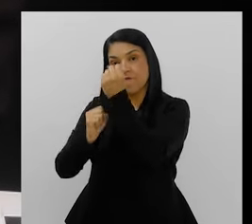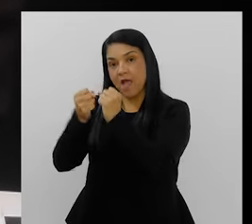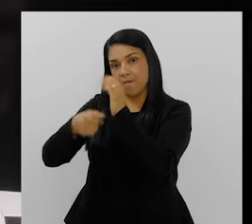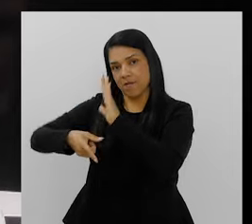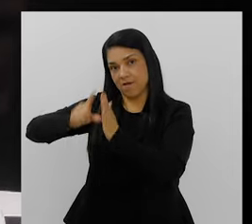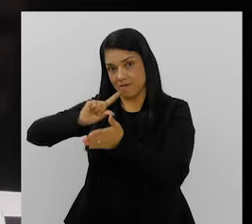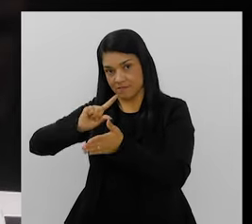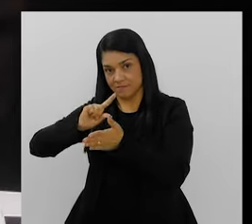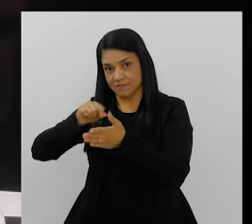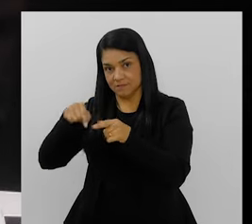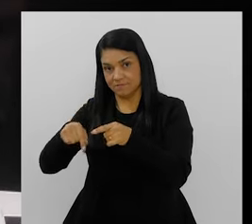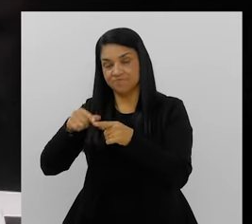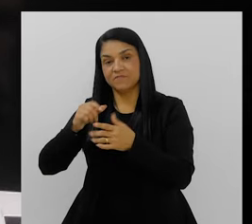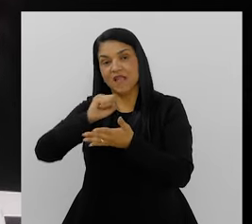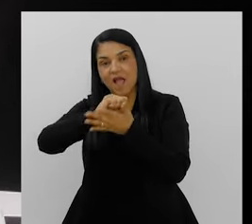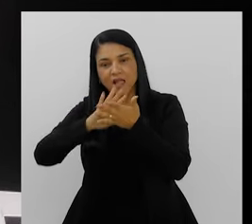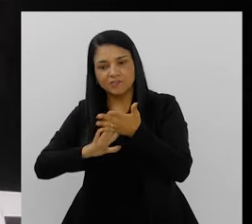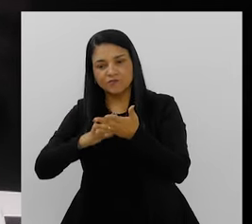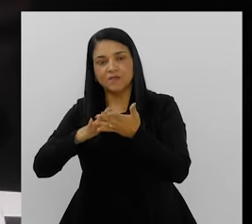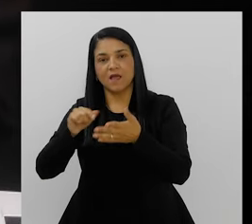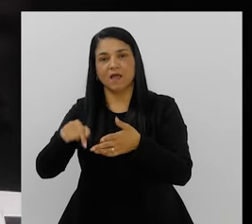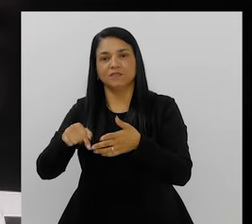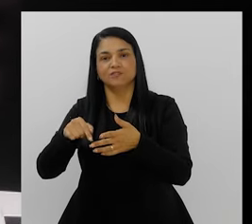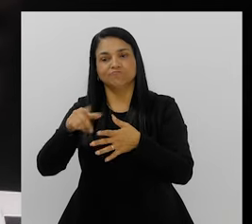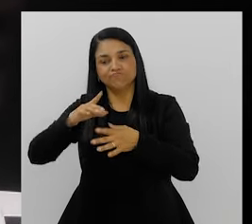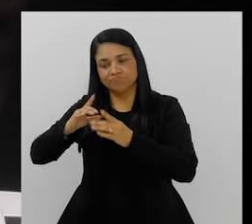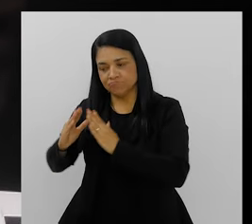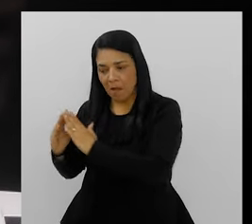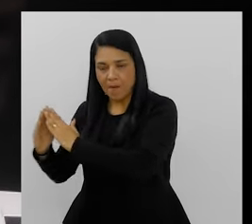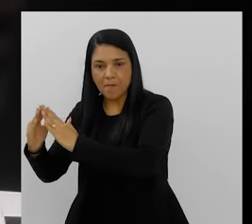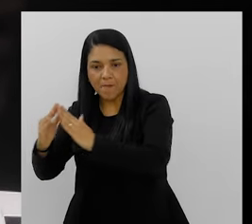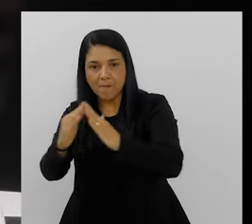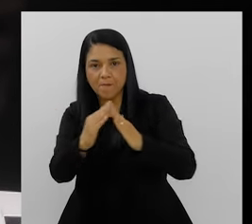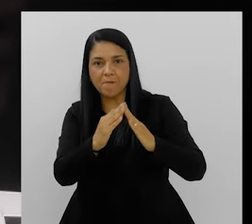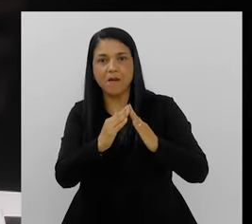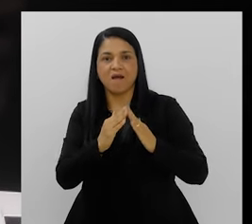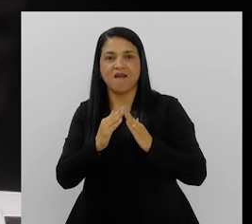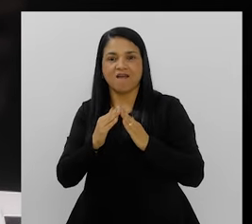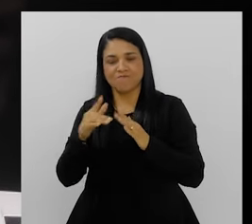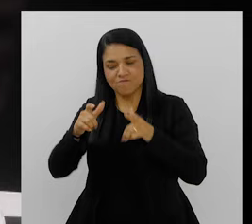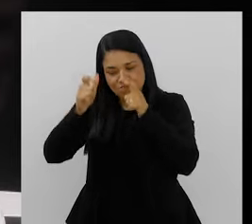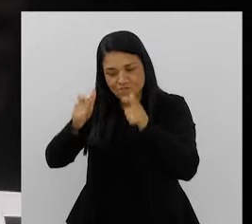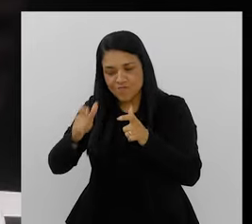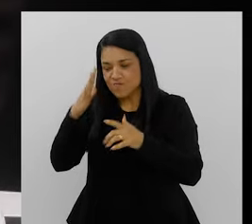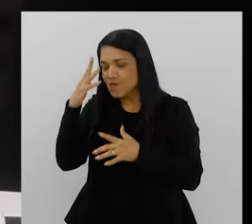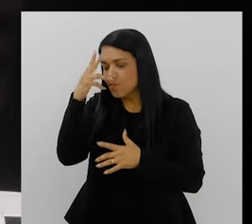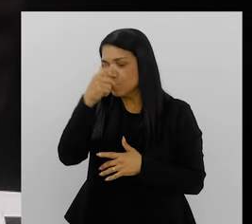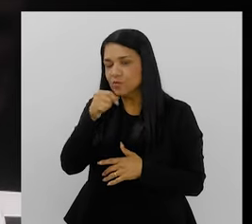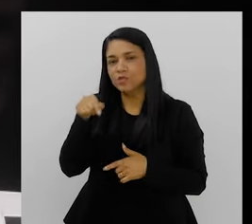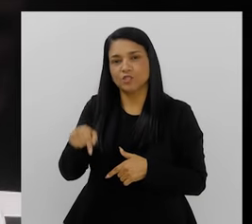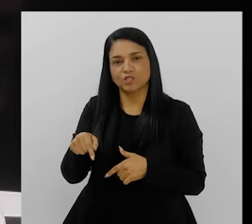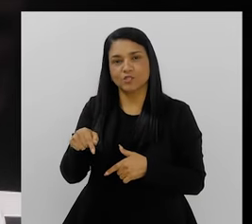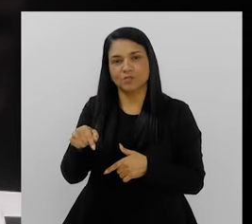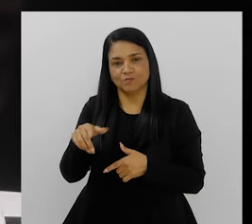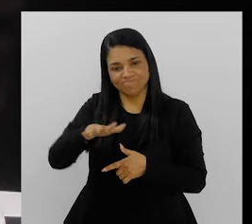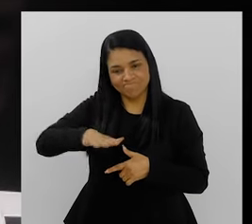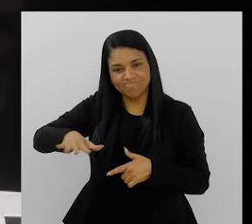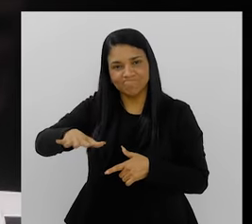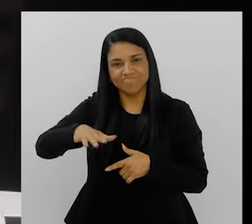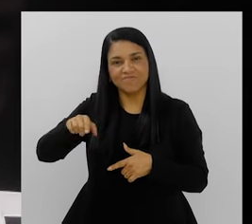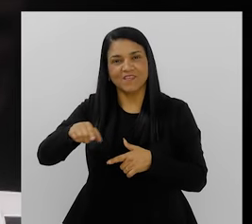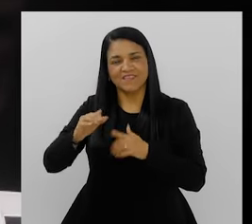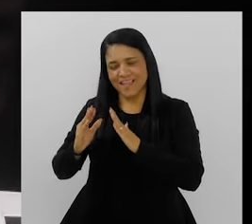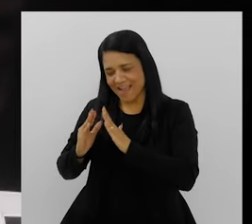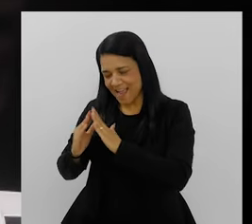que as atividades eram todas ao entorno. E é muito bonito ali aquele espaço, principalmente essa